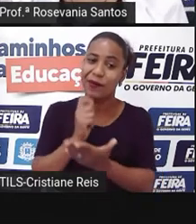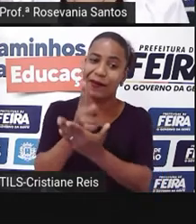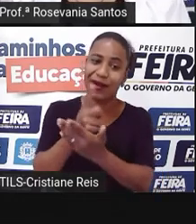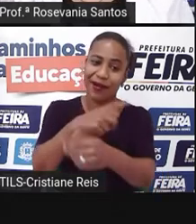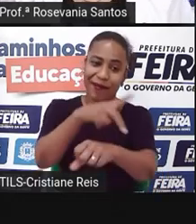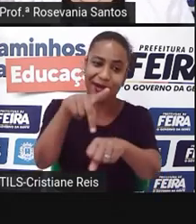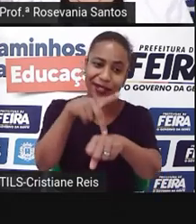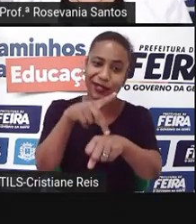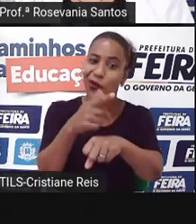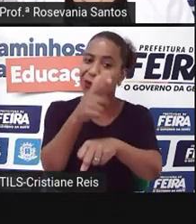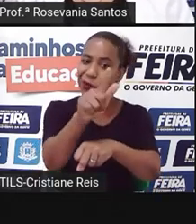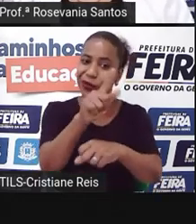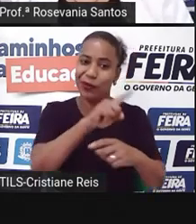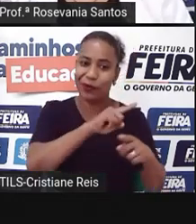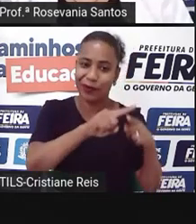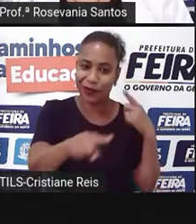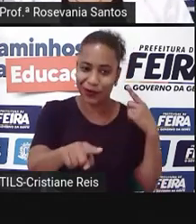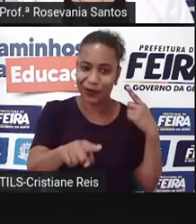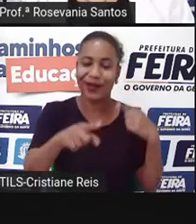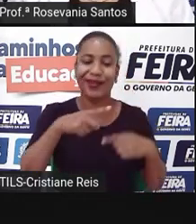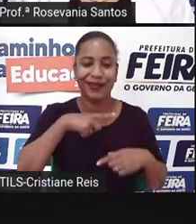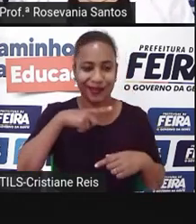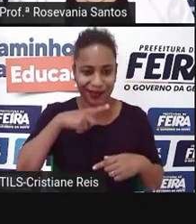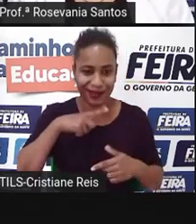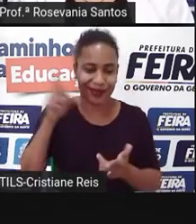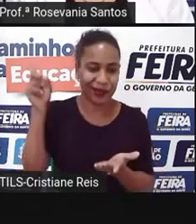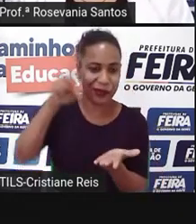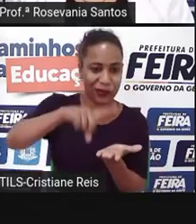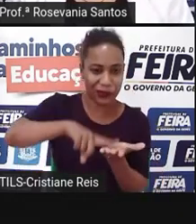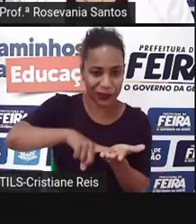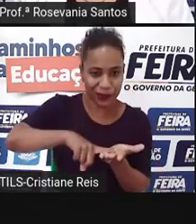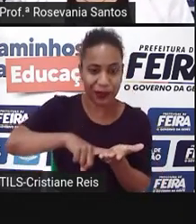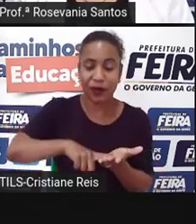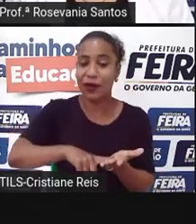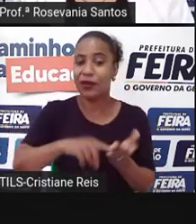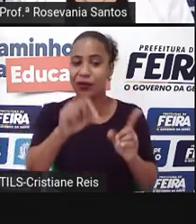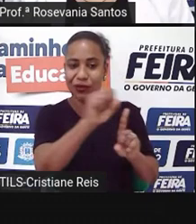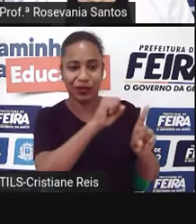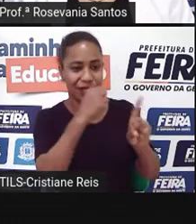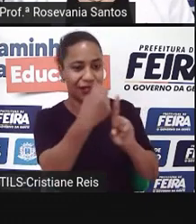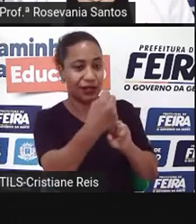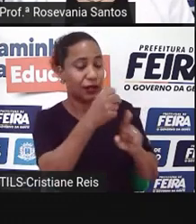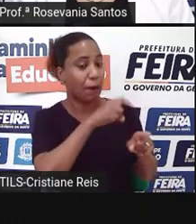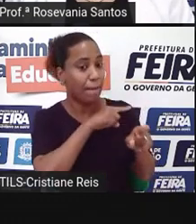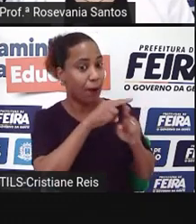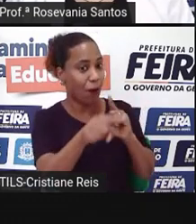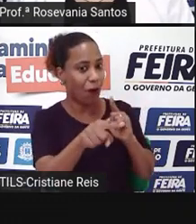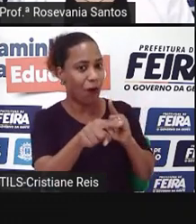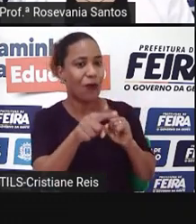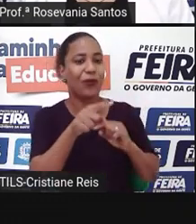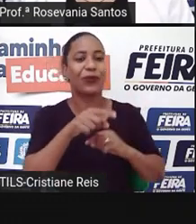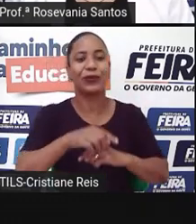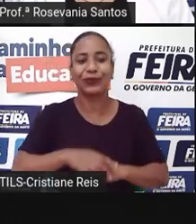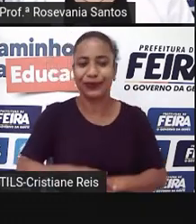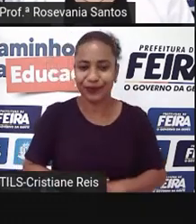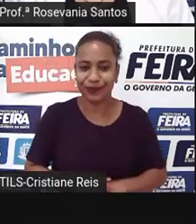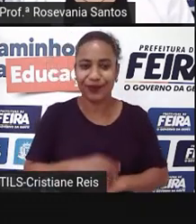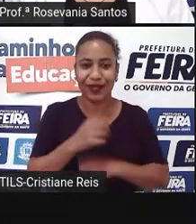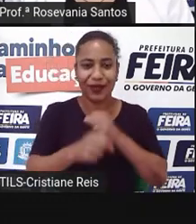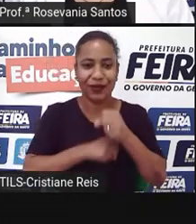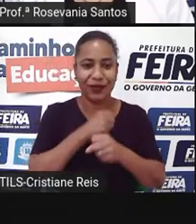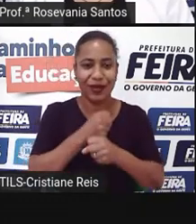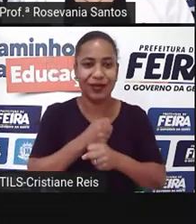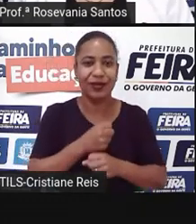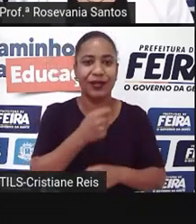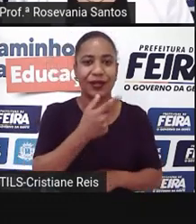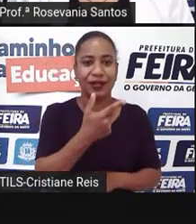país assim, principalmente os países de origem, né? Socialistas, aí eles já vão. Então, em 2014, praticamente, começou